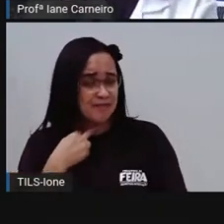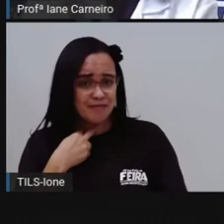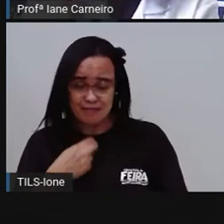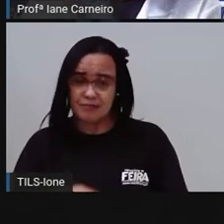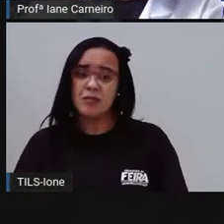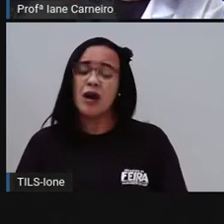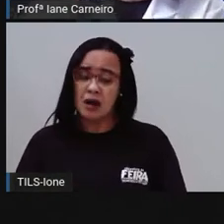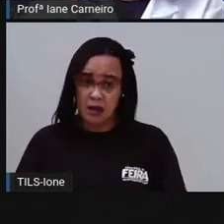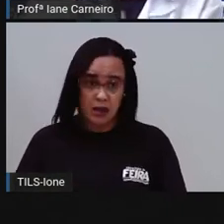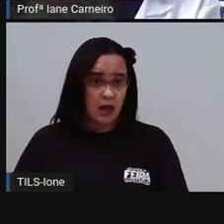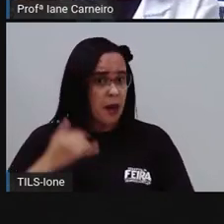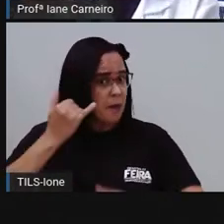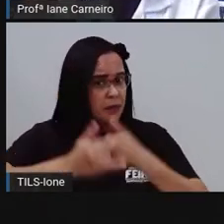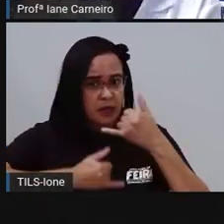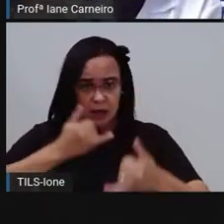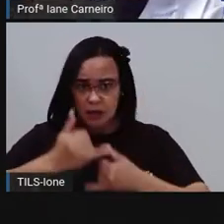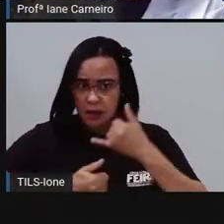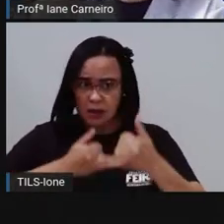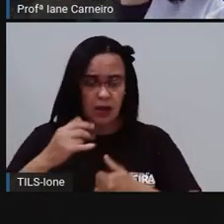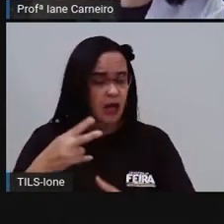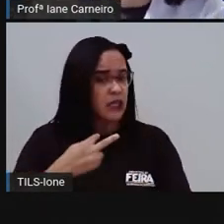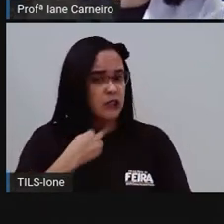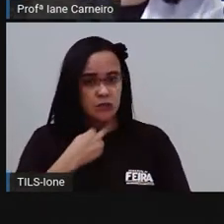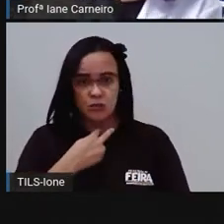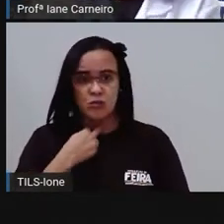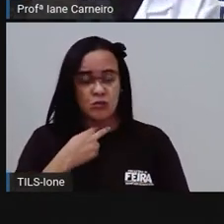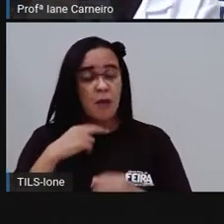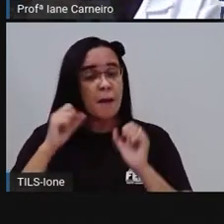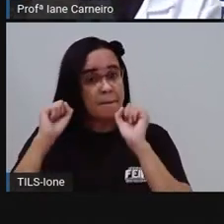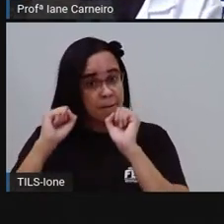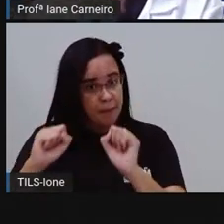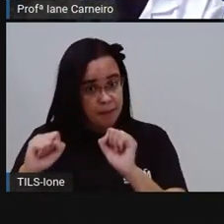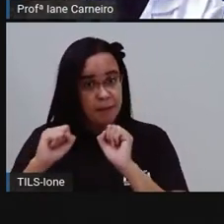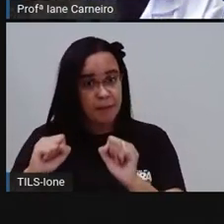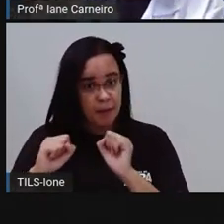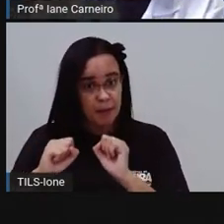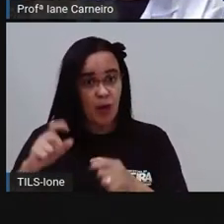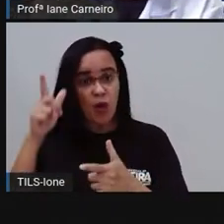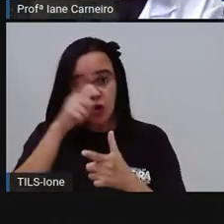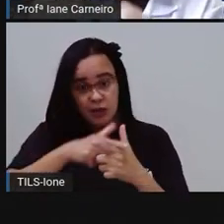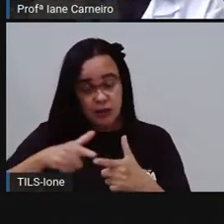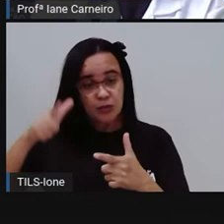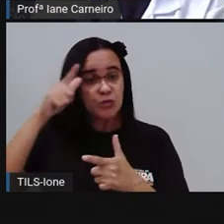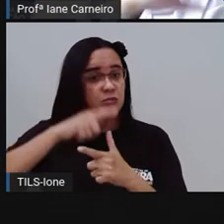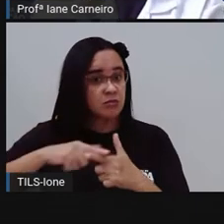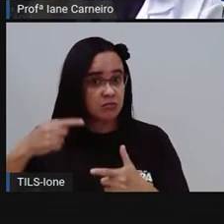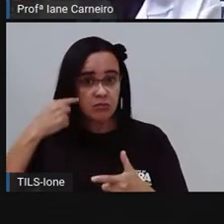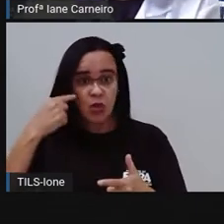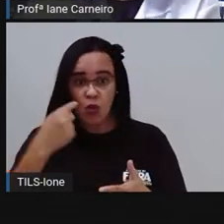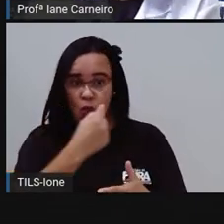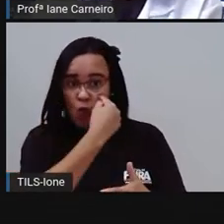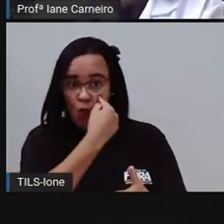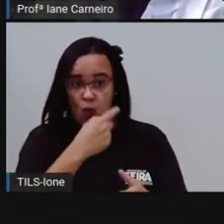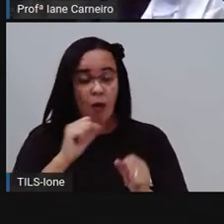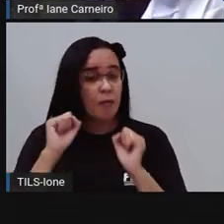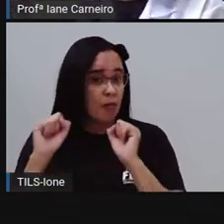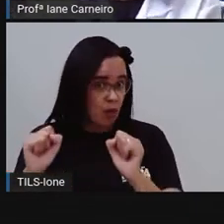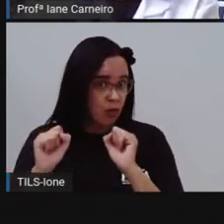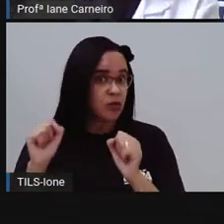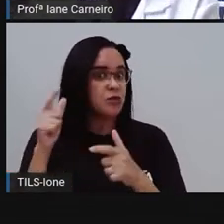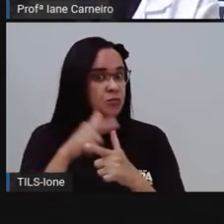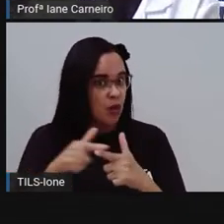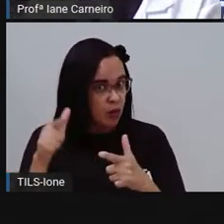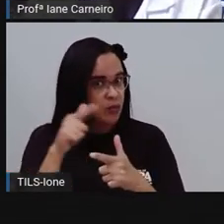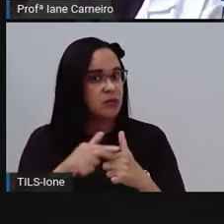óculos não é legal, né? Porque pode prejudicar a sua visão, né? E ainda mais agora, em época de COVID, né? A gente sempre fica